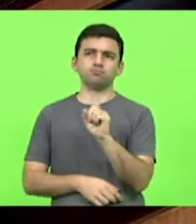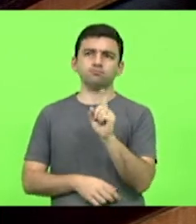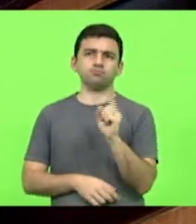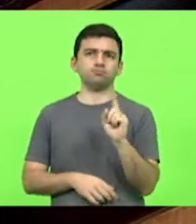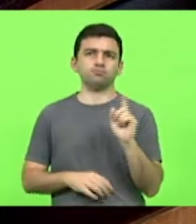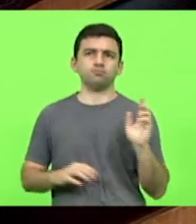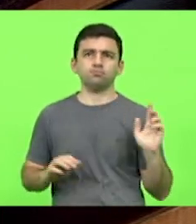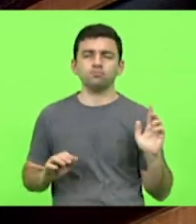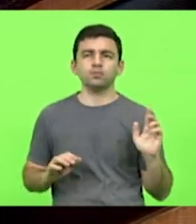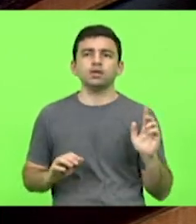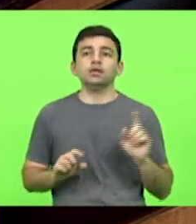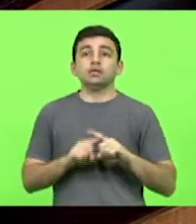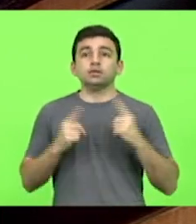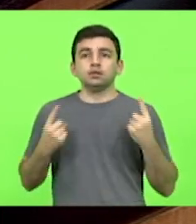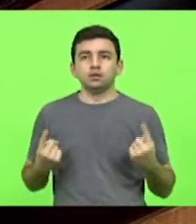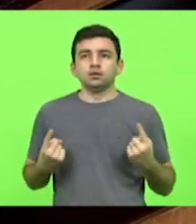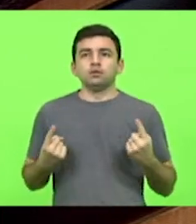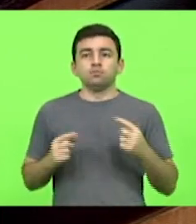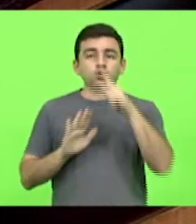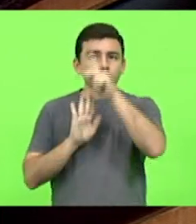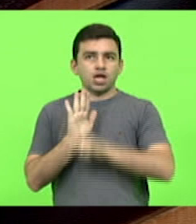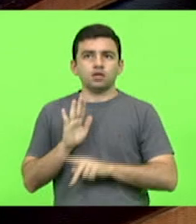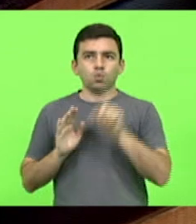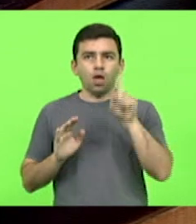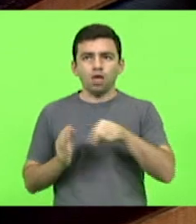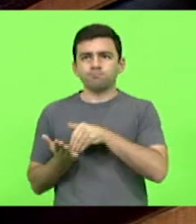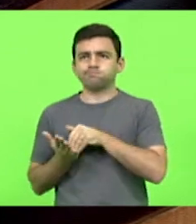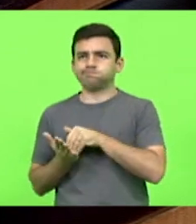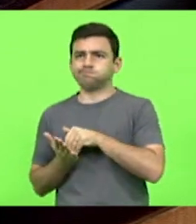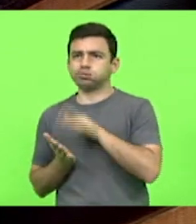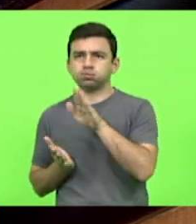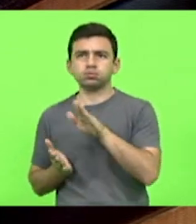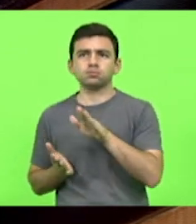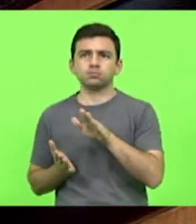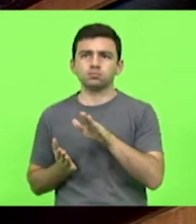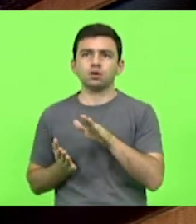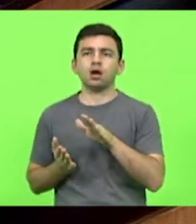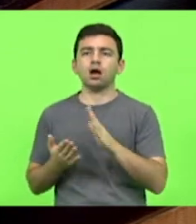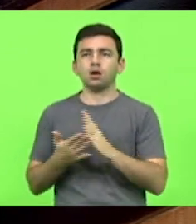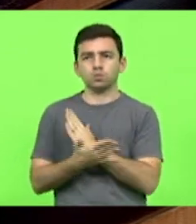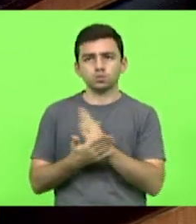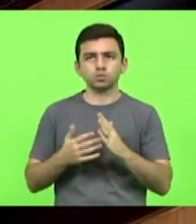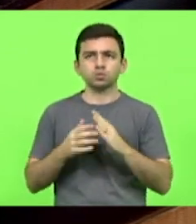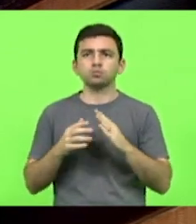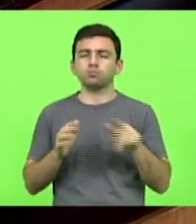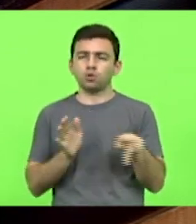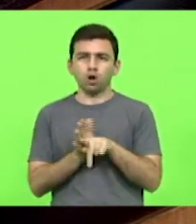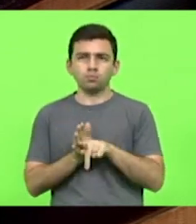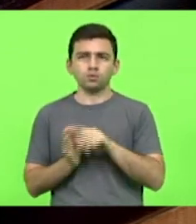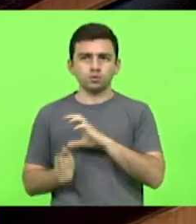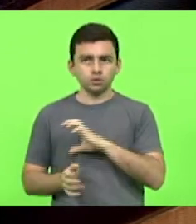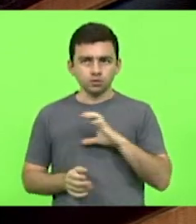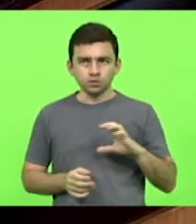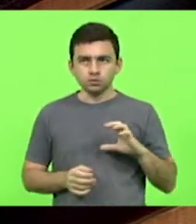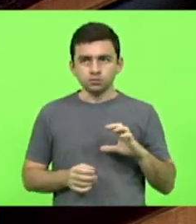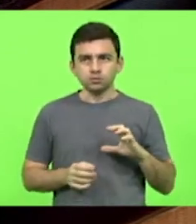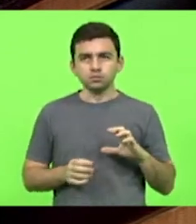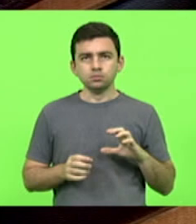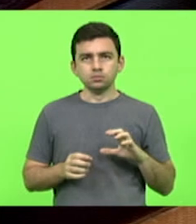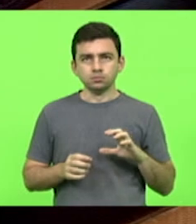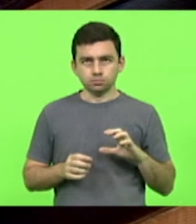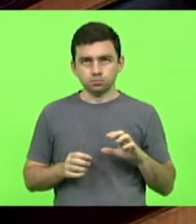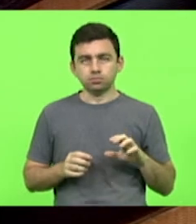E o projeto, ele prevê a exoneração daqueles que têm cargos em comissão, mas também prevê